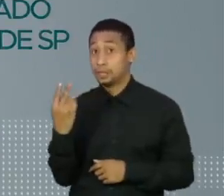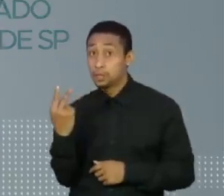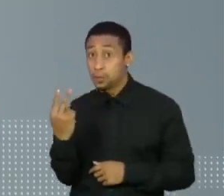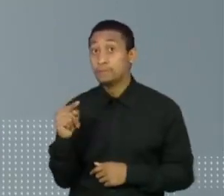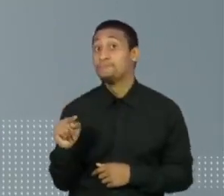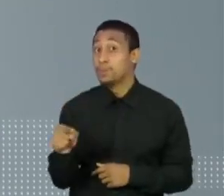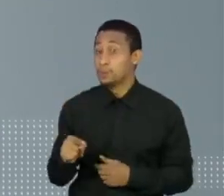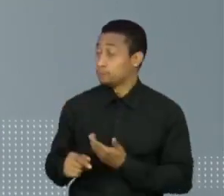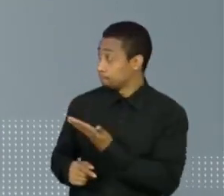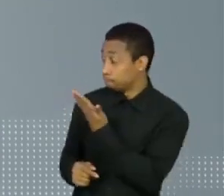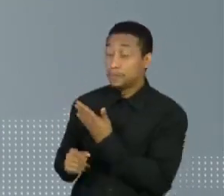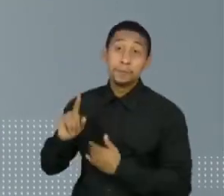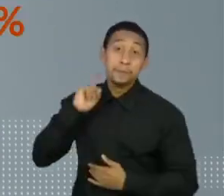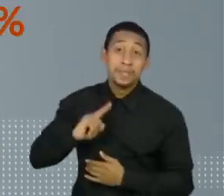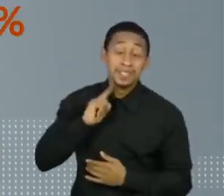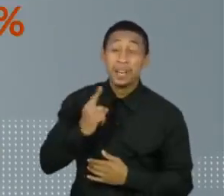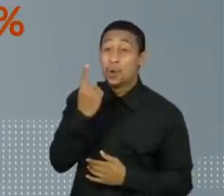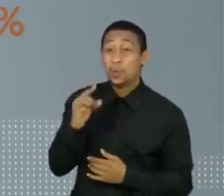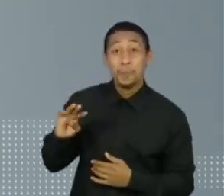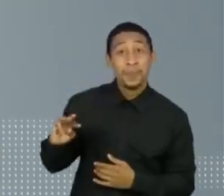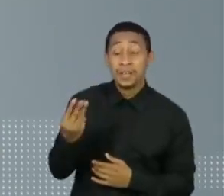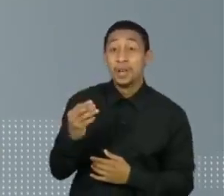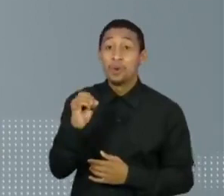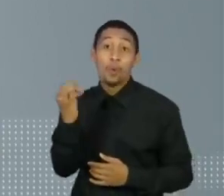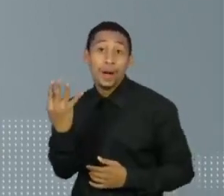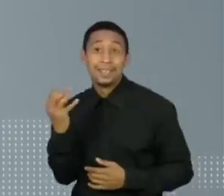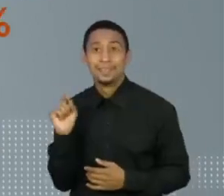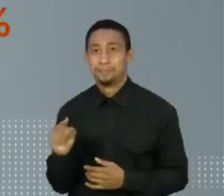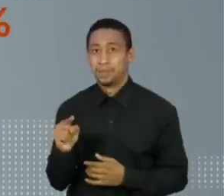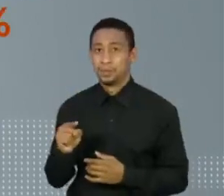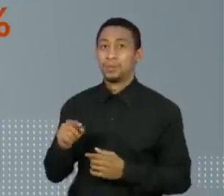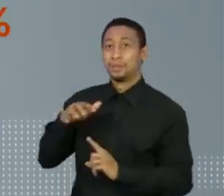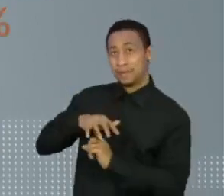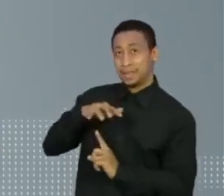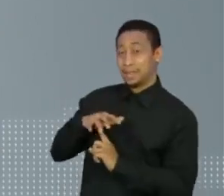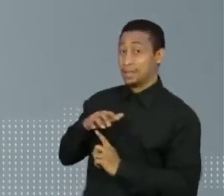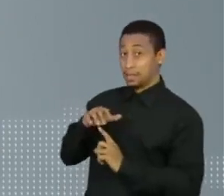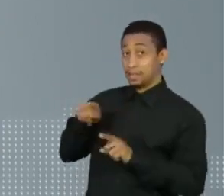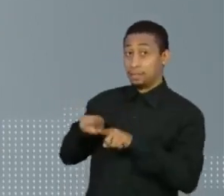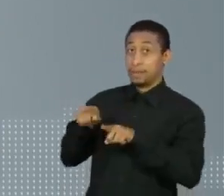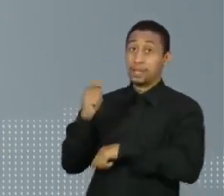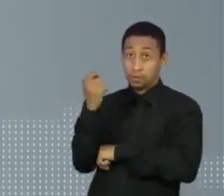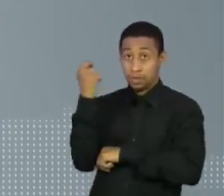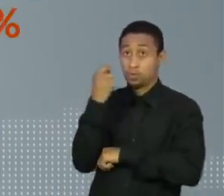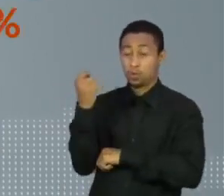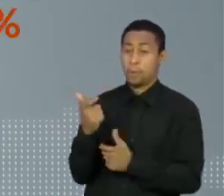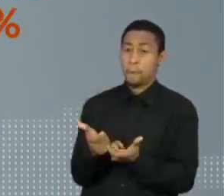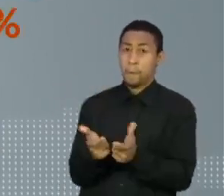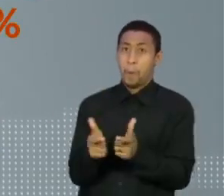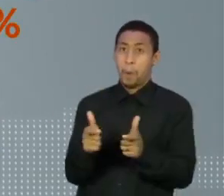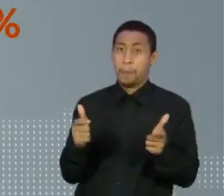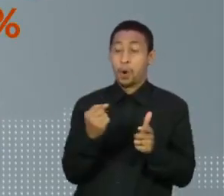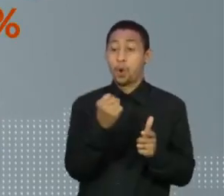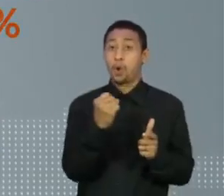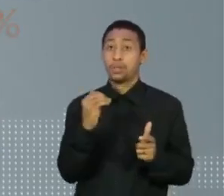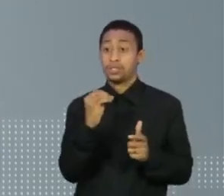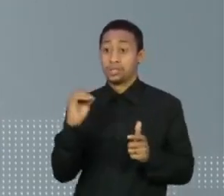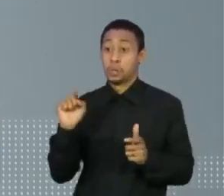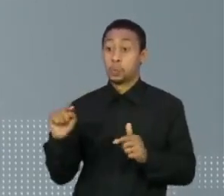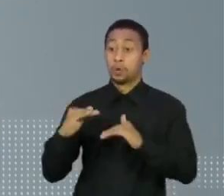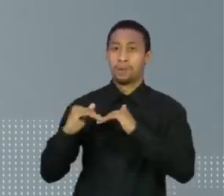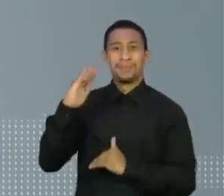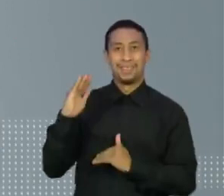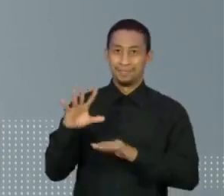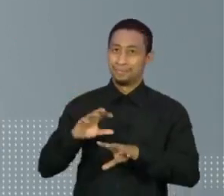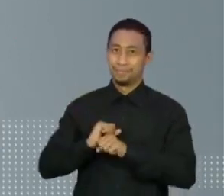mil. Minas Gerais tem 1 milhão e 40 mil. Os estados do Paraná e do Rio Grande do Sul acabam de ultrapassar 800 mil casos.